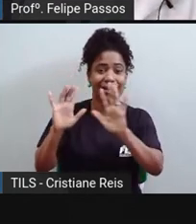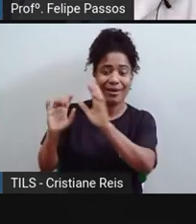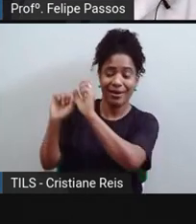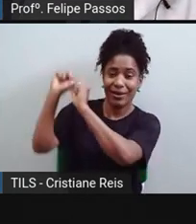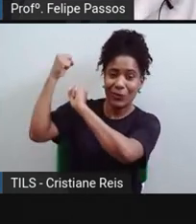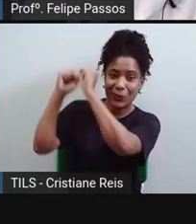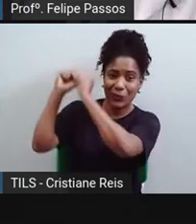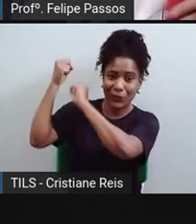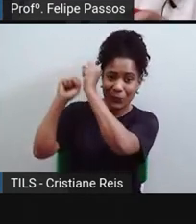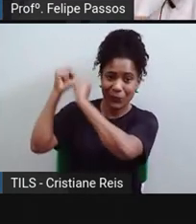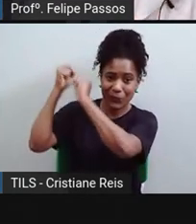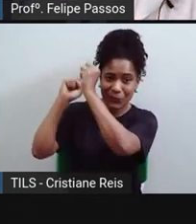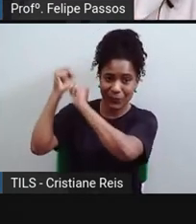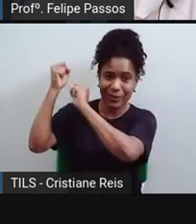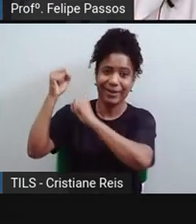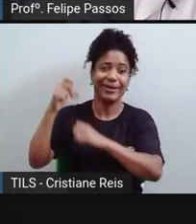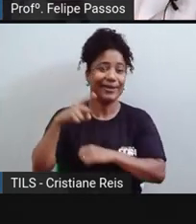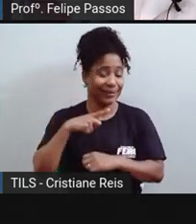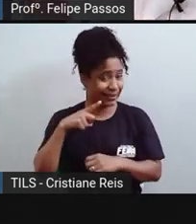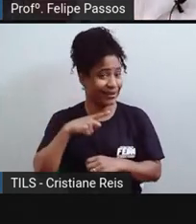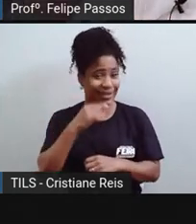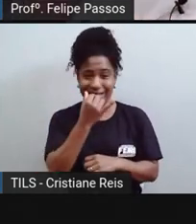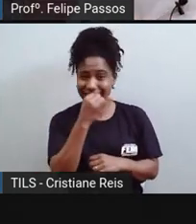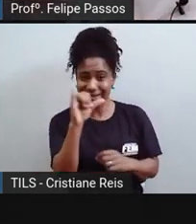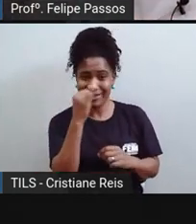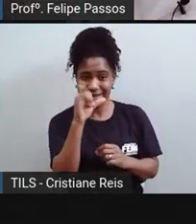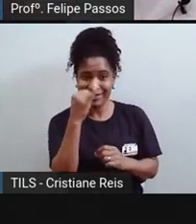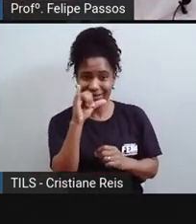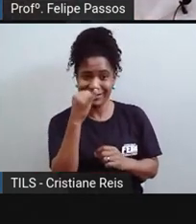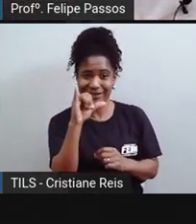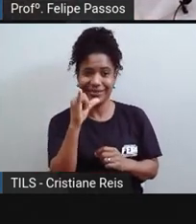mas ainda poderia ser muito mais. A gente tem um potencial